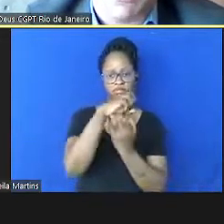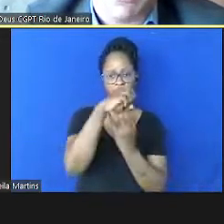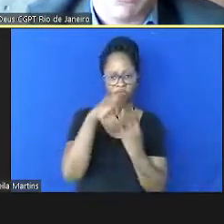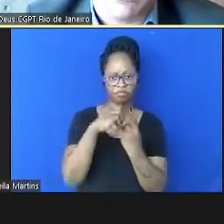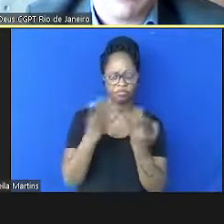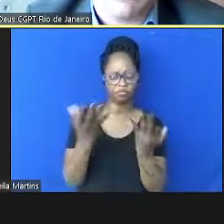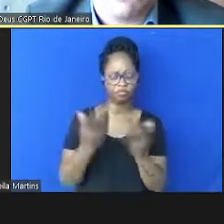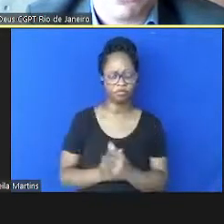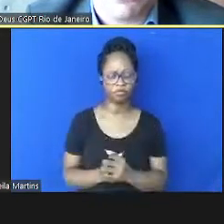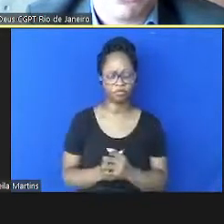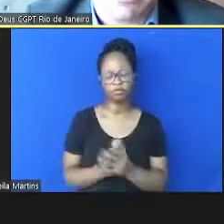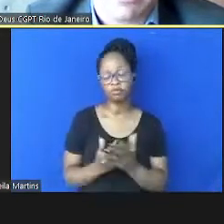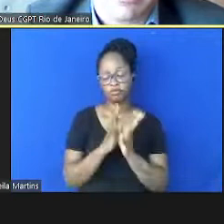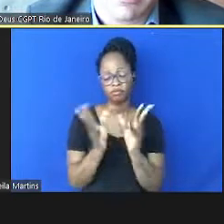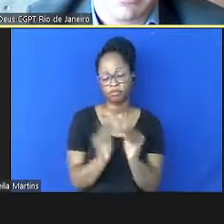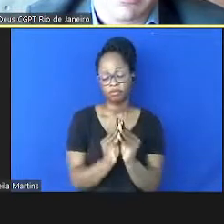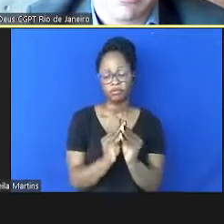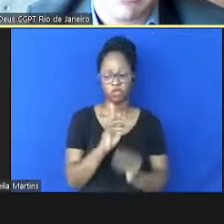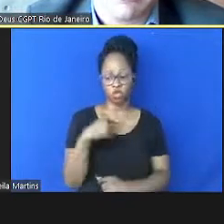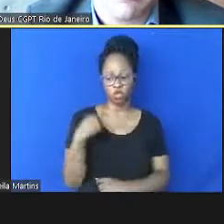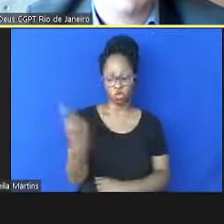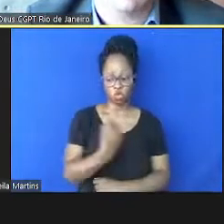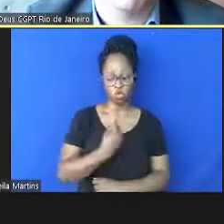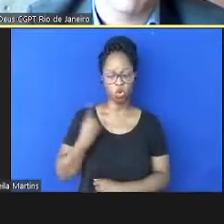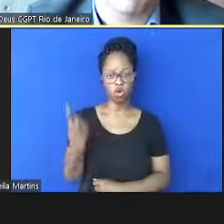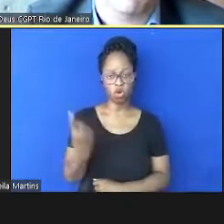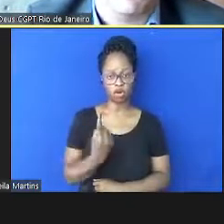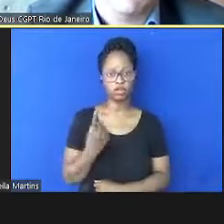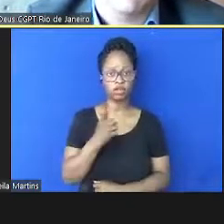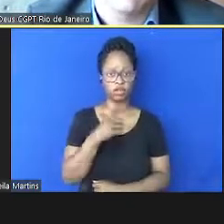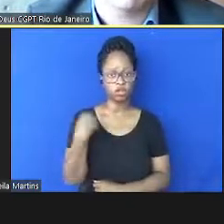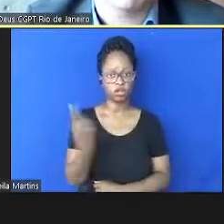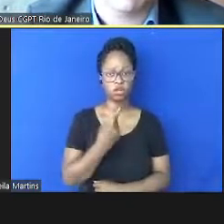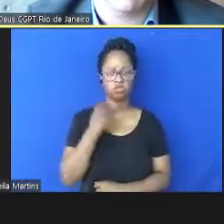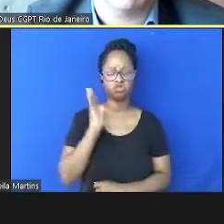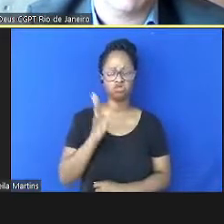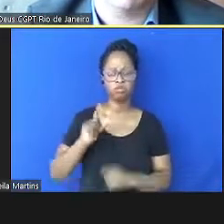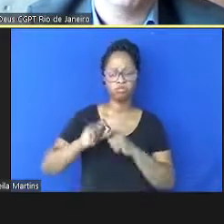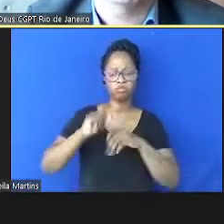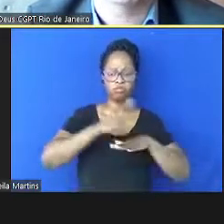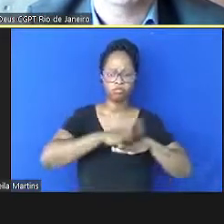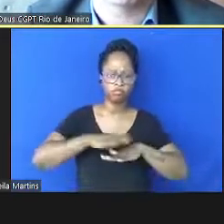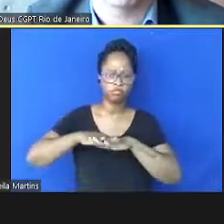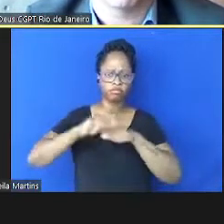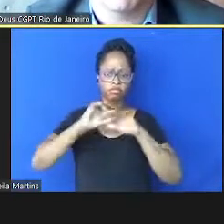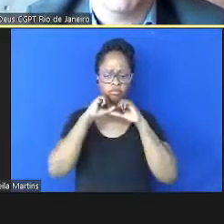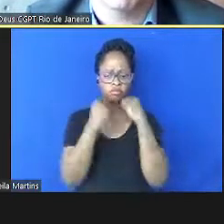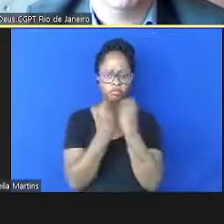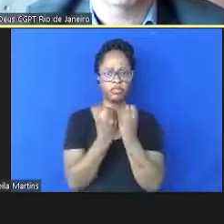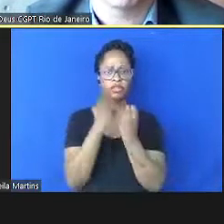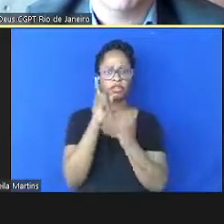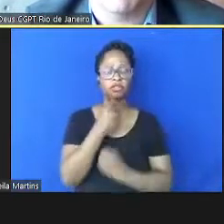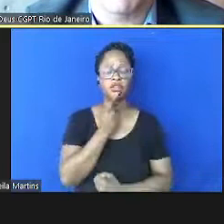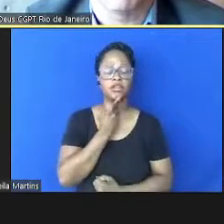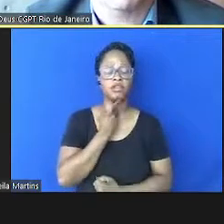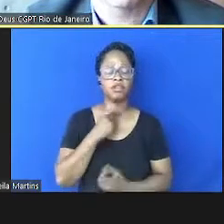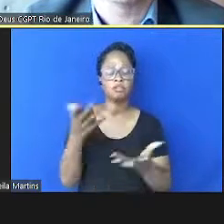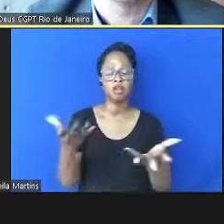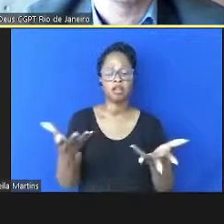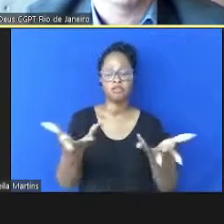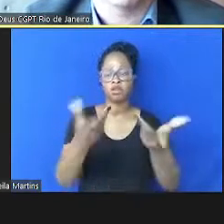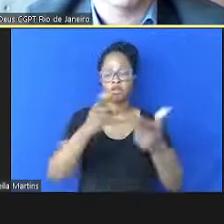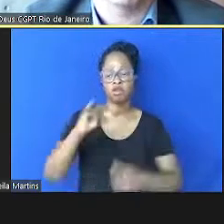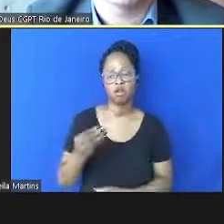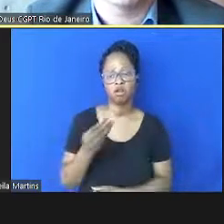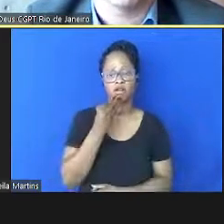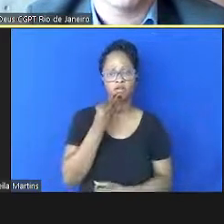Enfim, nós desejamos que este seminário seja muito proveitoso, proveitoso, desculpem,